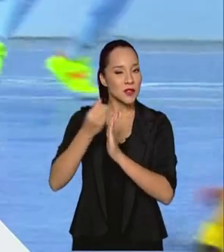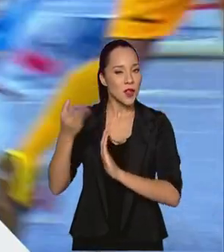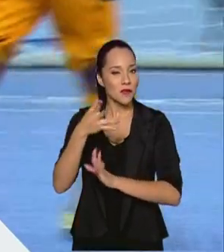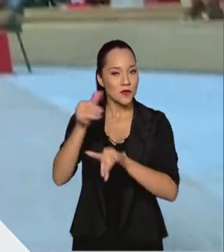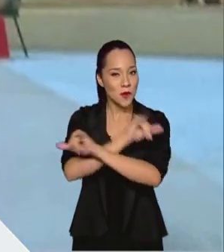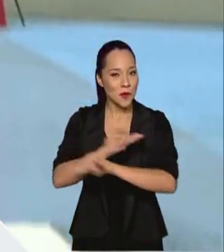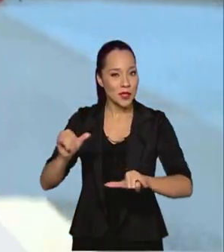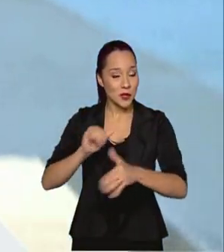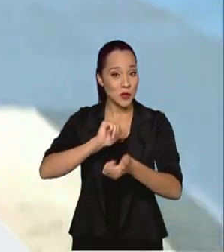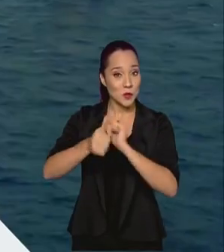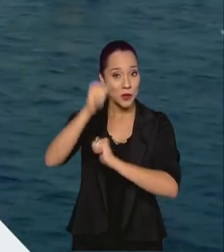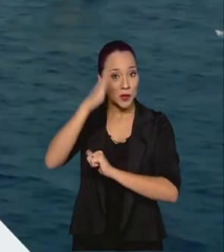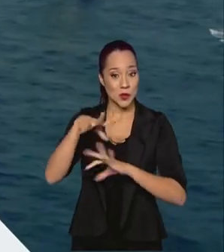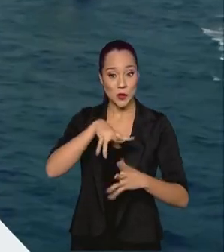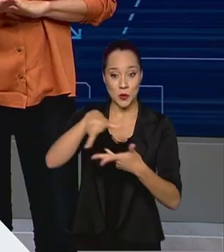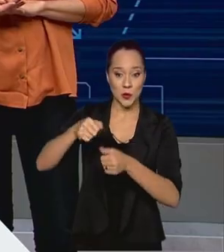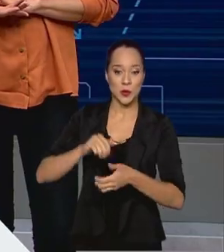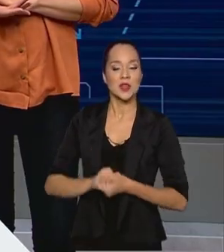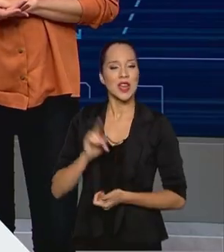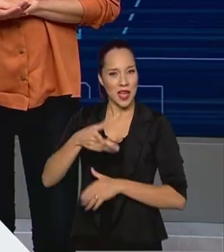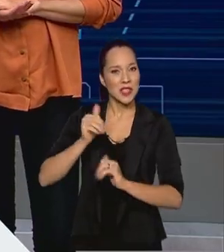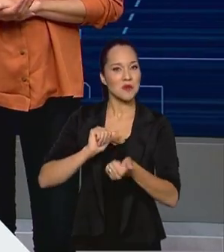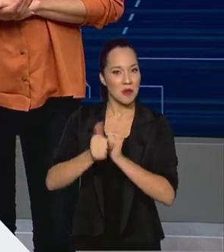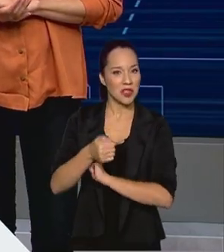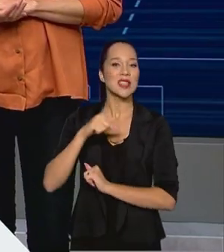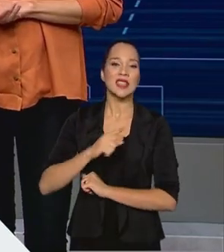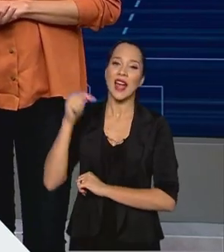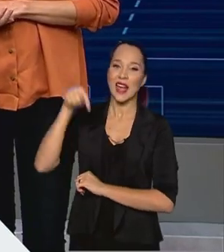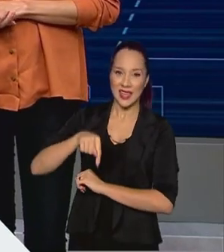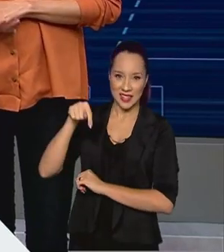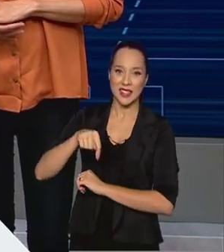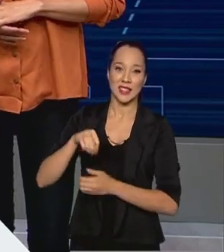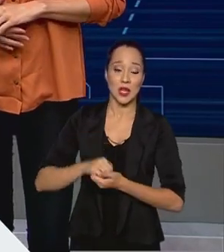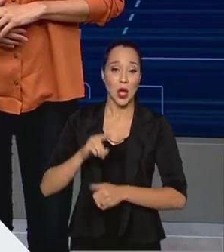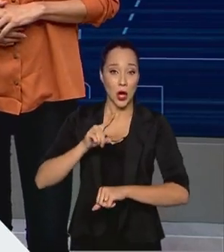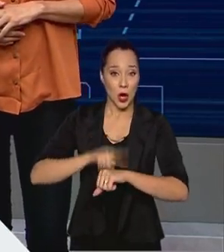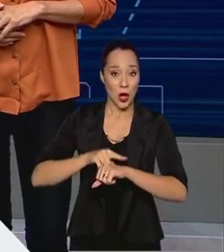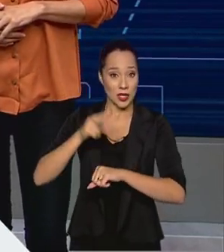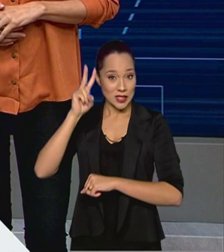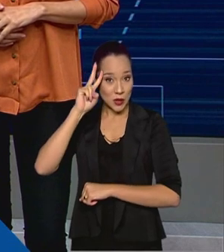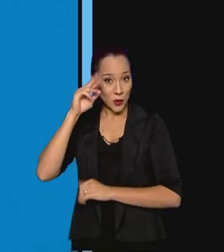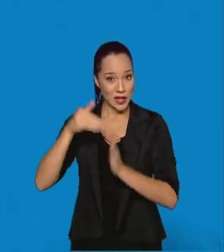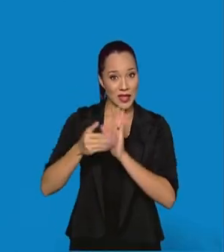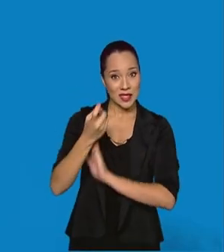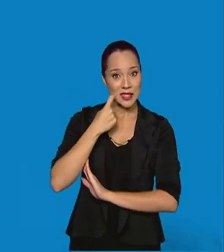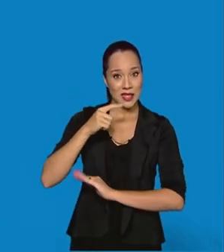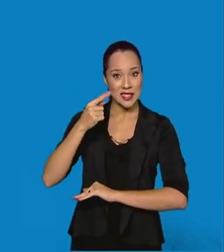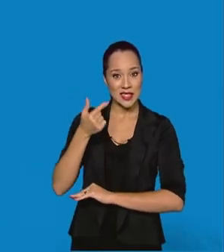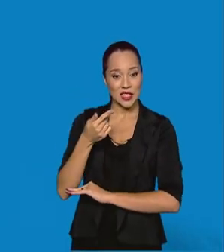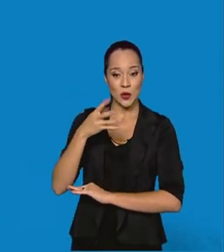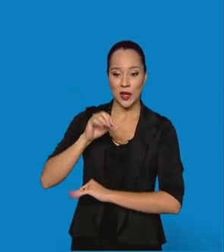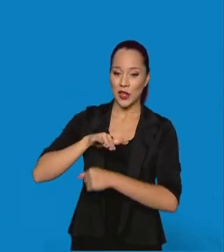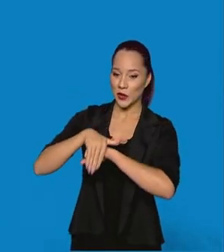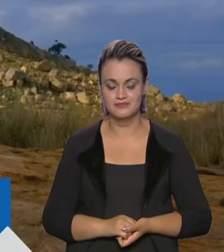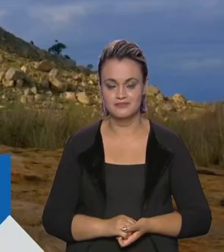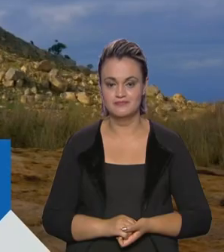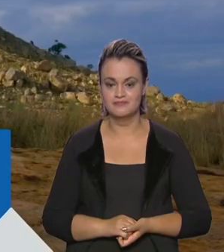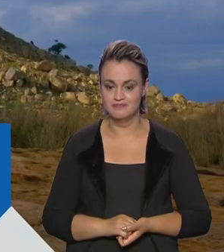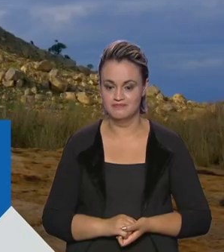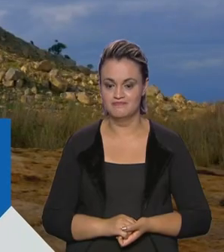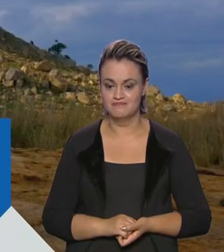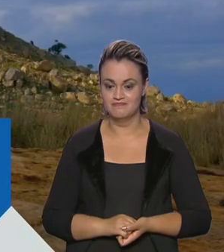esporte no Brasil e no mundo. Se é esporte, está no estádio de segunda a sexta, 7h40 da noite.